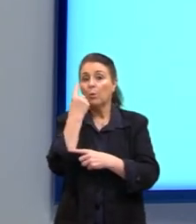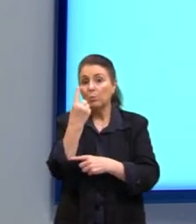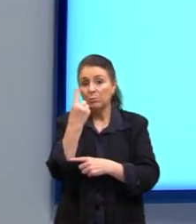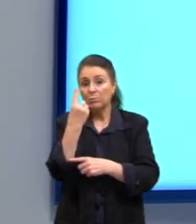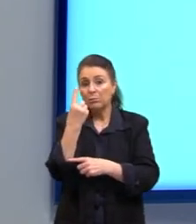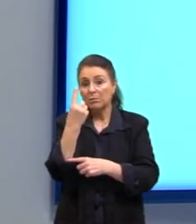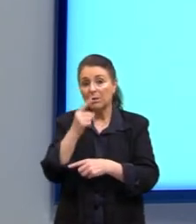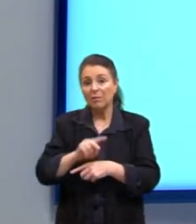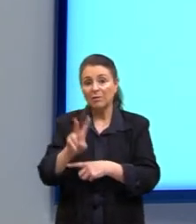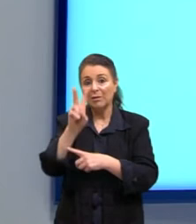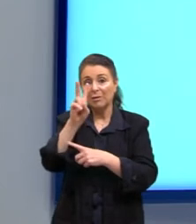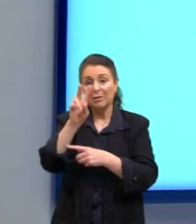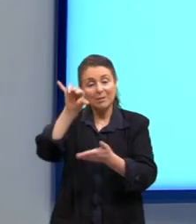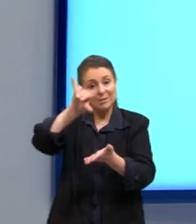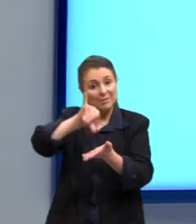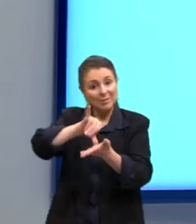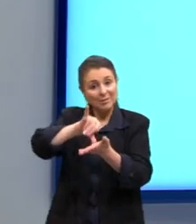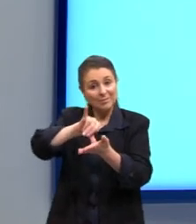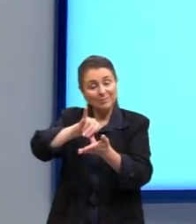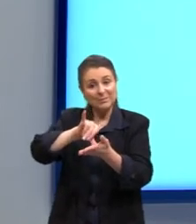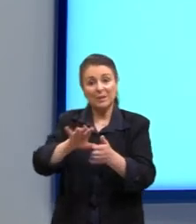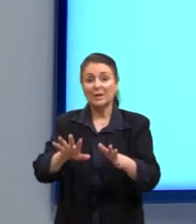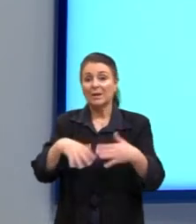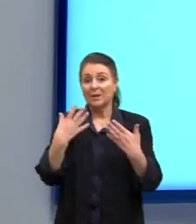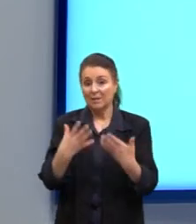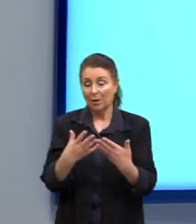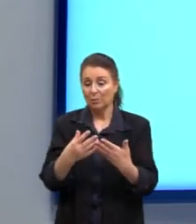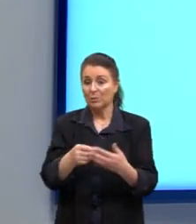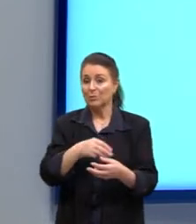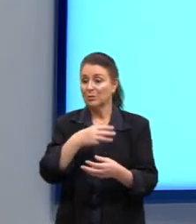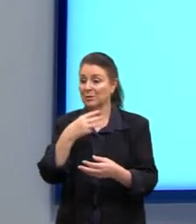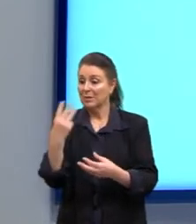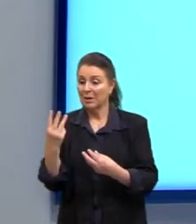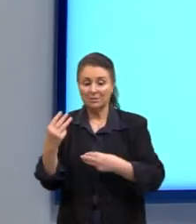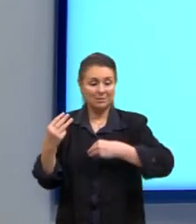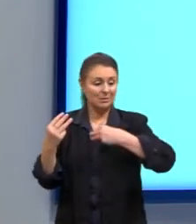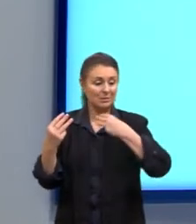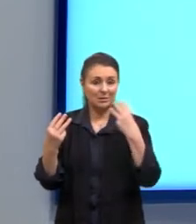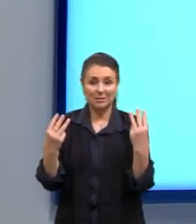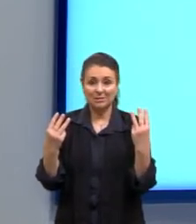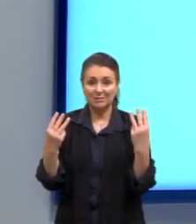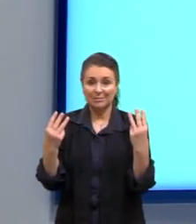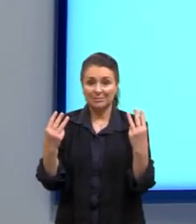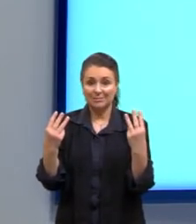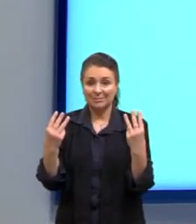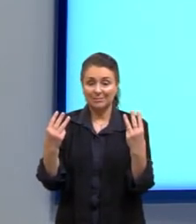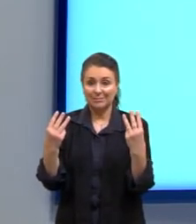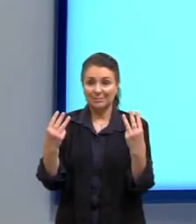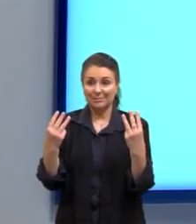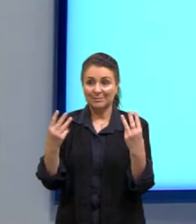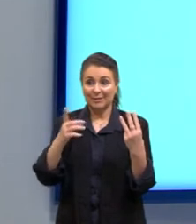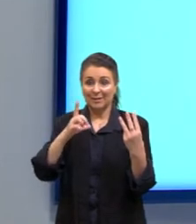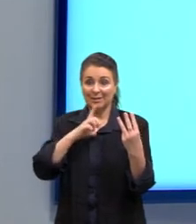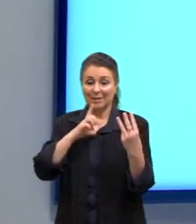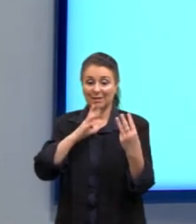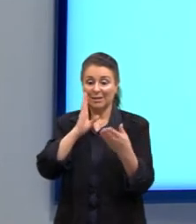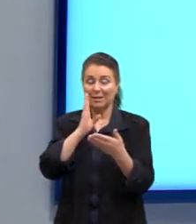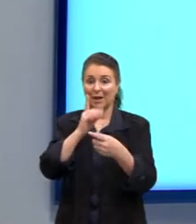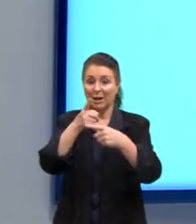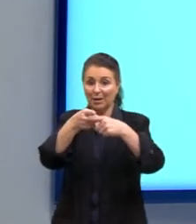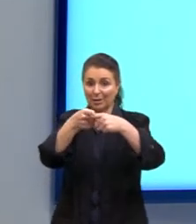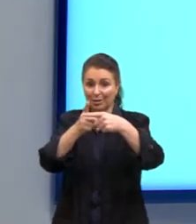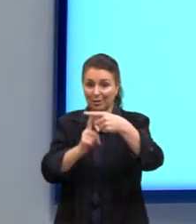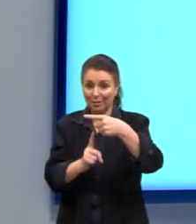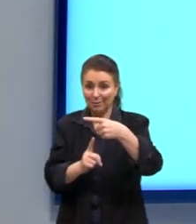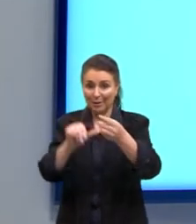só vai ser central, né? Então, aqui, listando os valores e eliminando, nós chegaríamos no